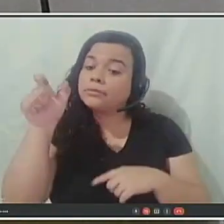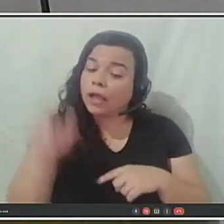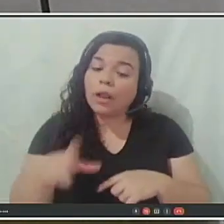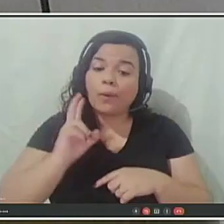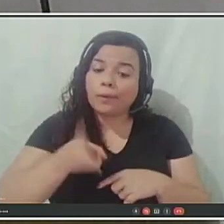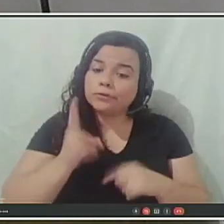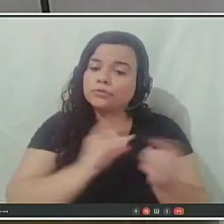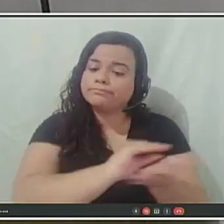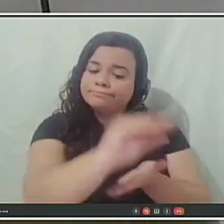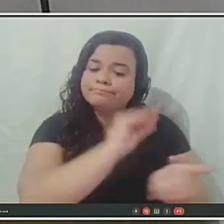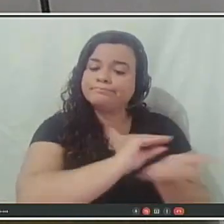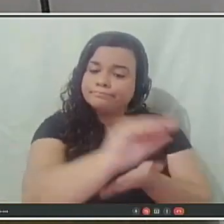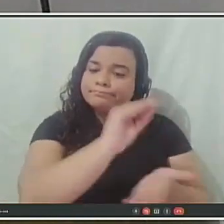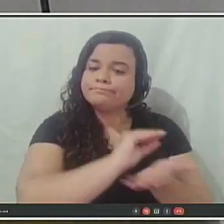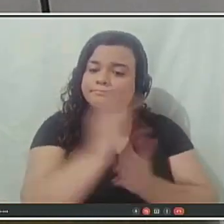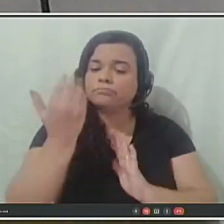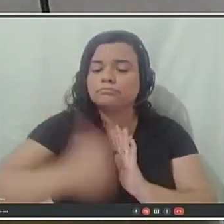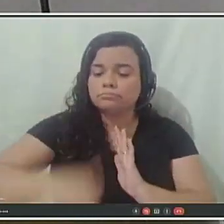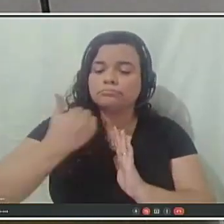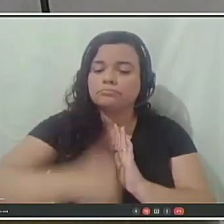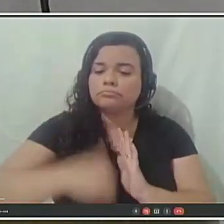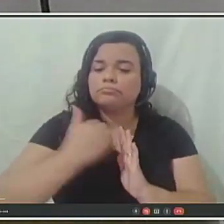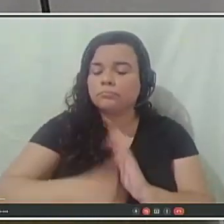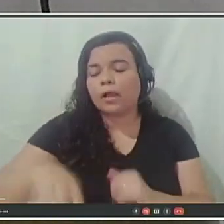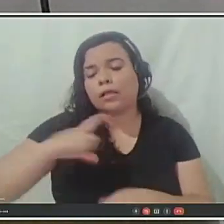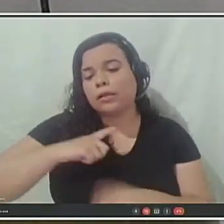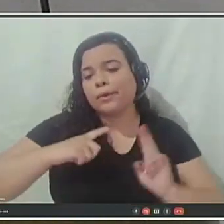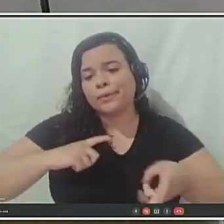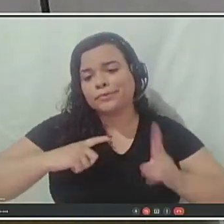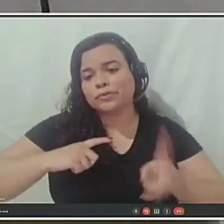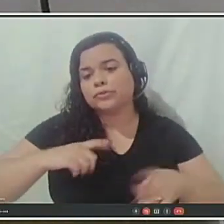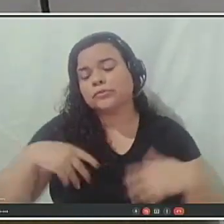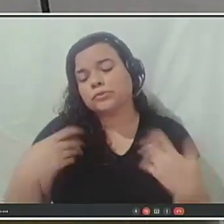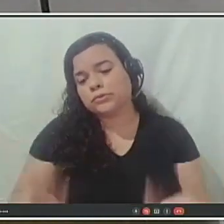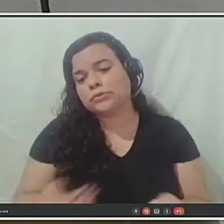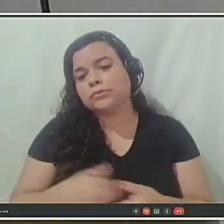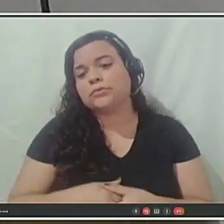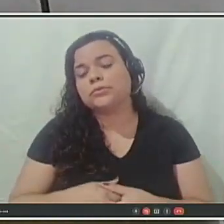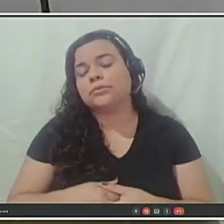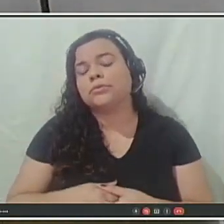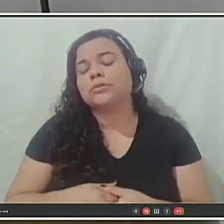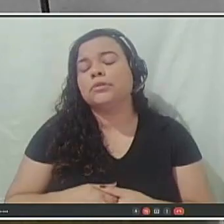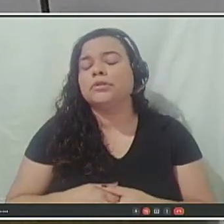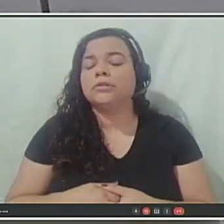que isso traga mais uma forma de receita para o fundo.